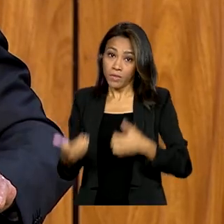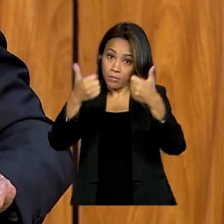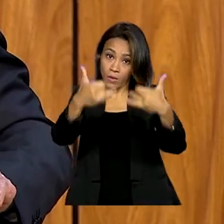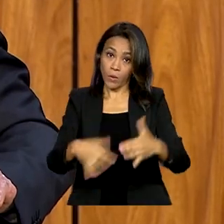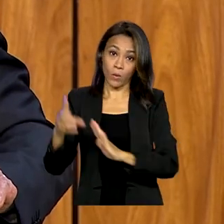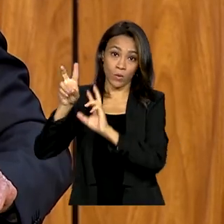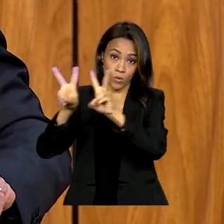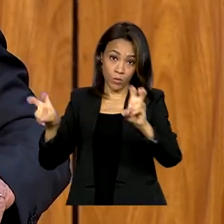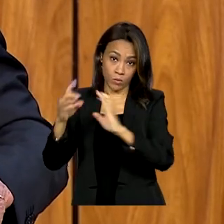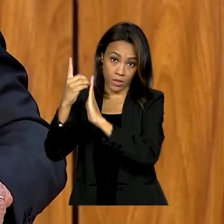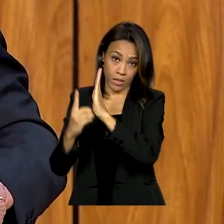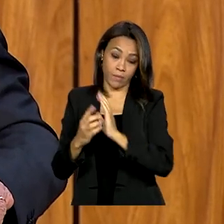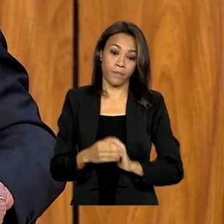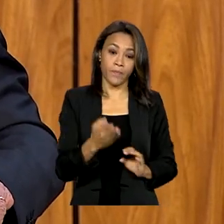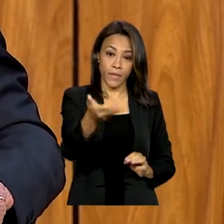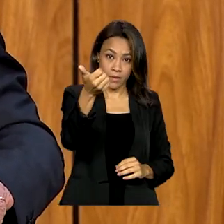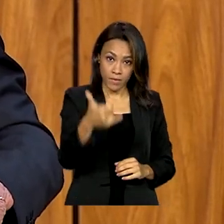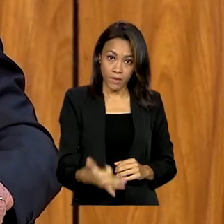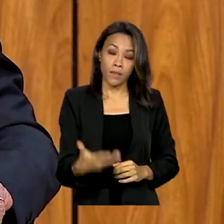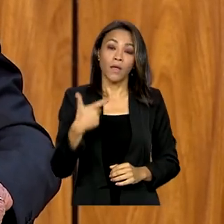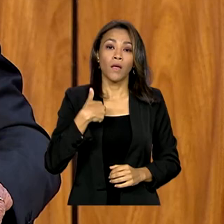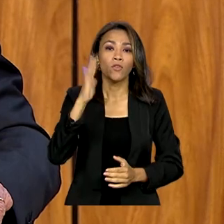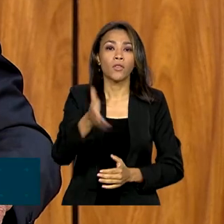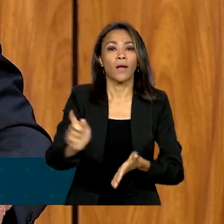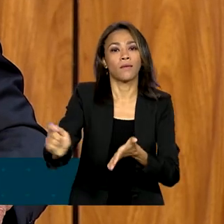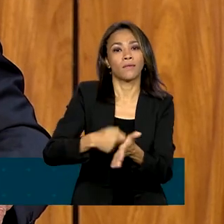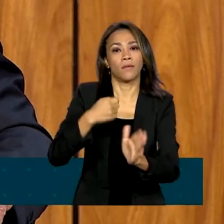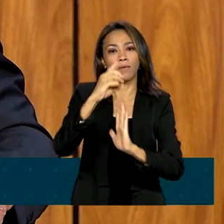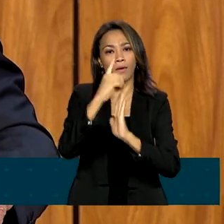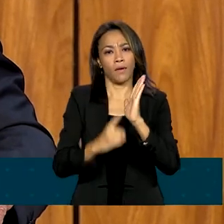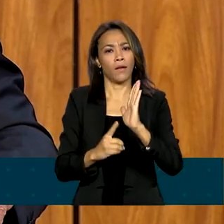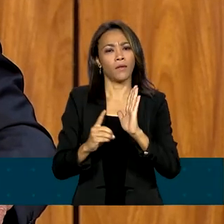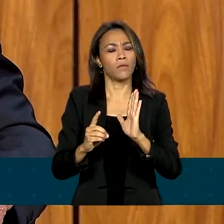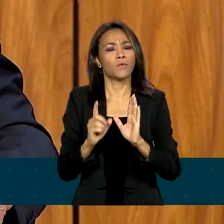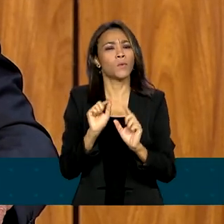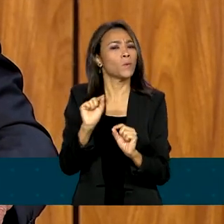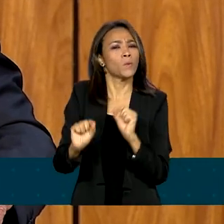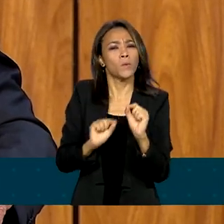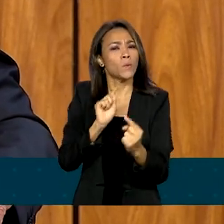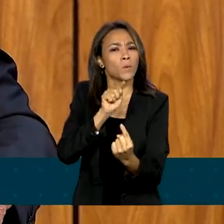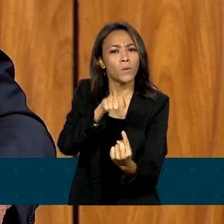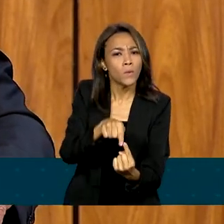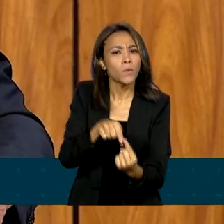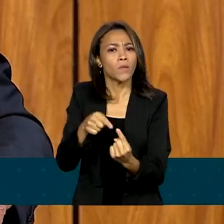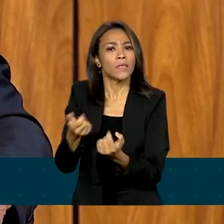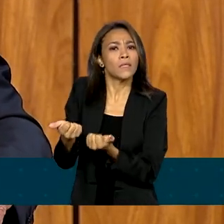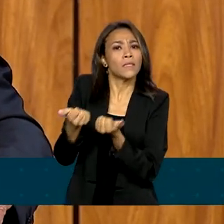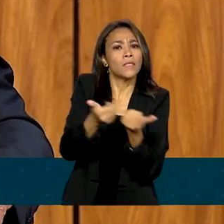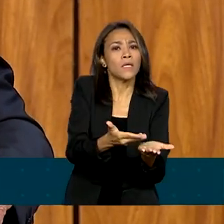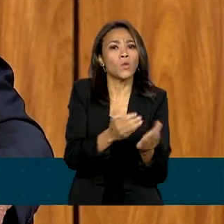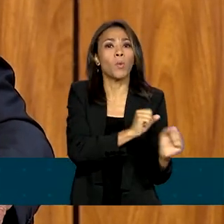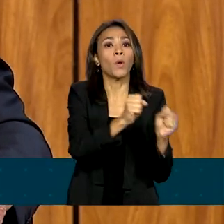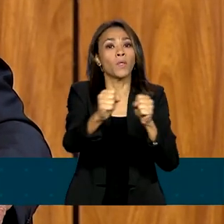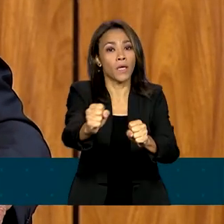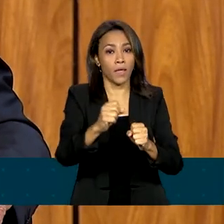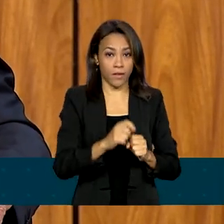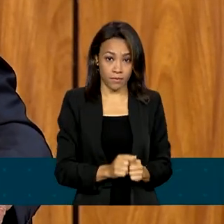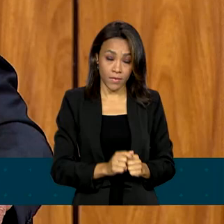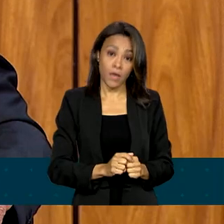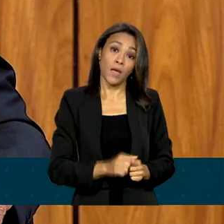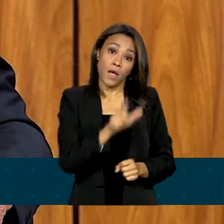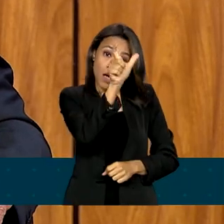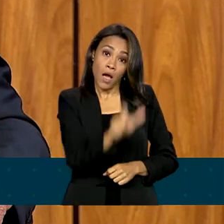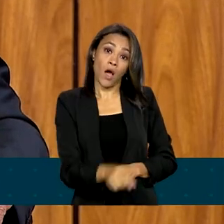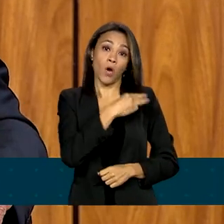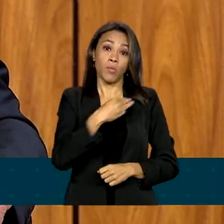Assinei um decreto dando poderes, sabe, às Forças Armadas, ao Ministro da Defesa,